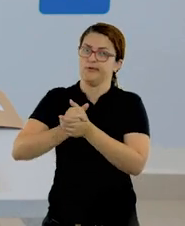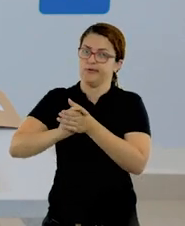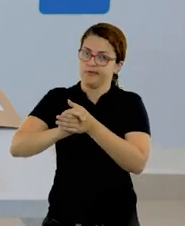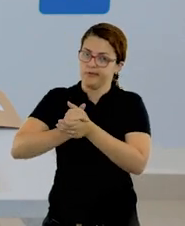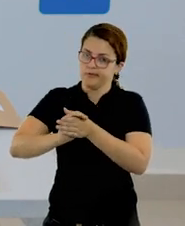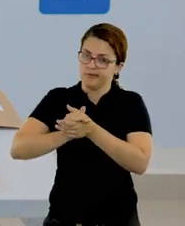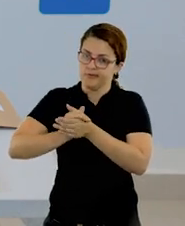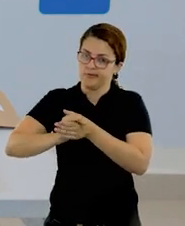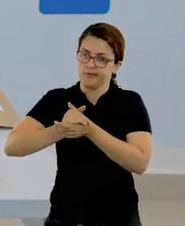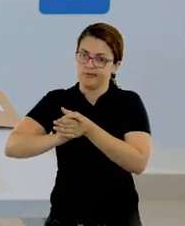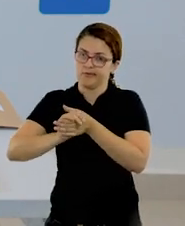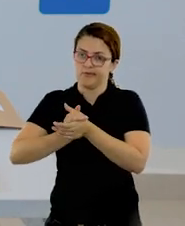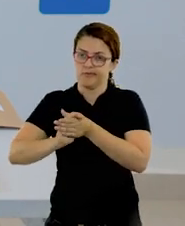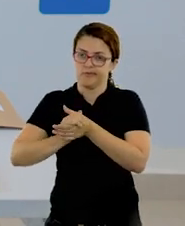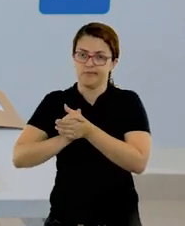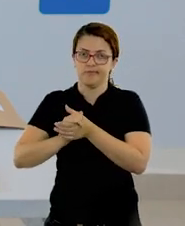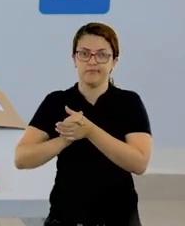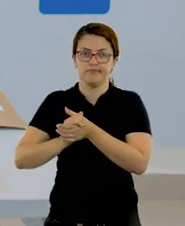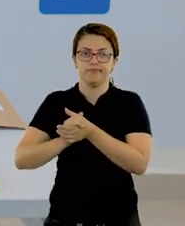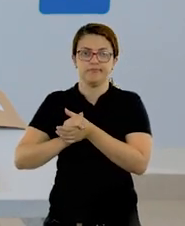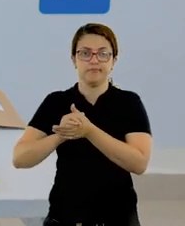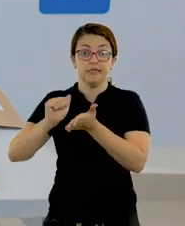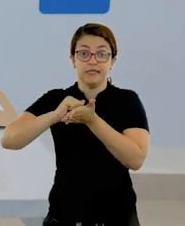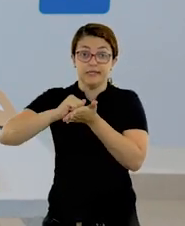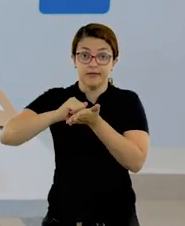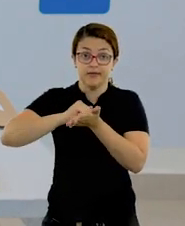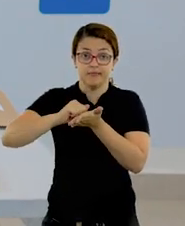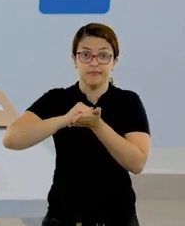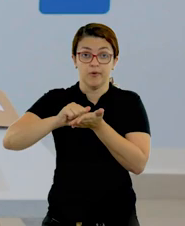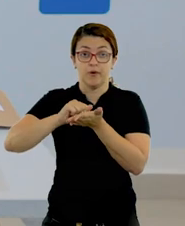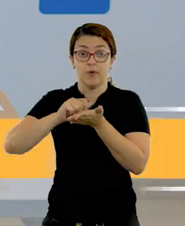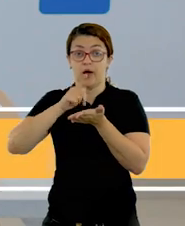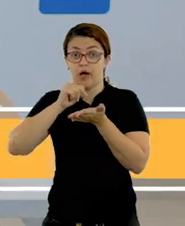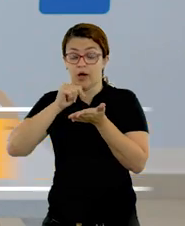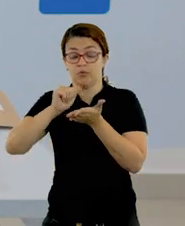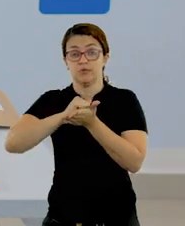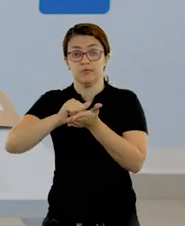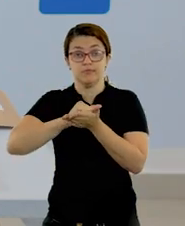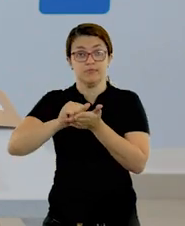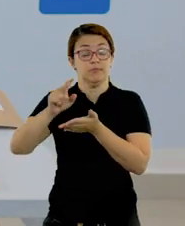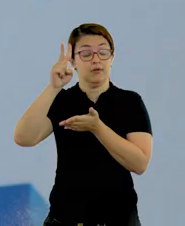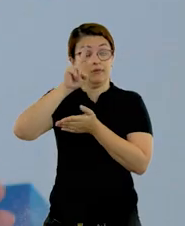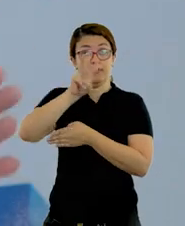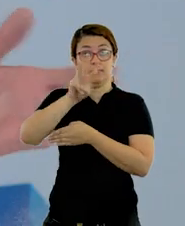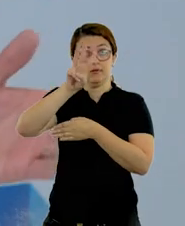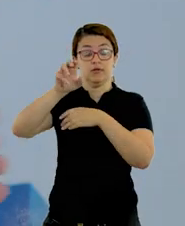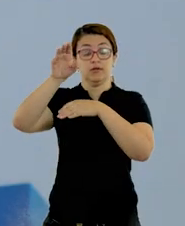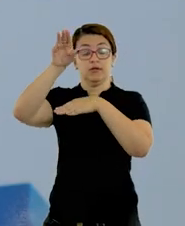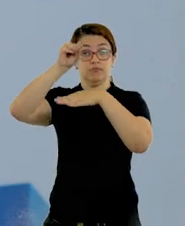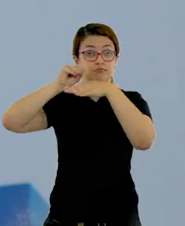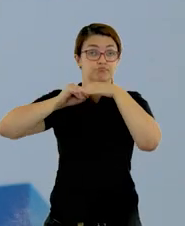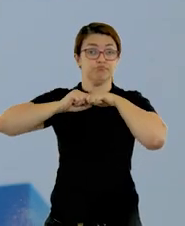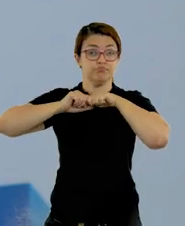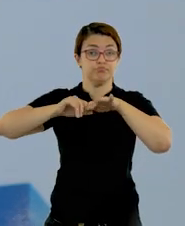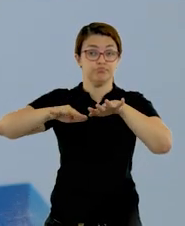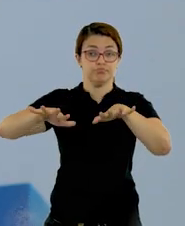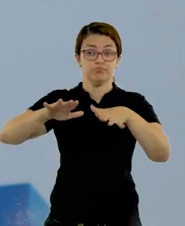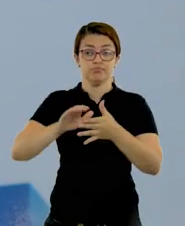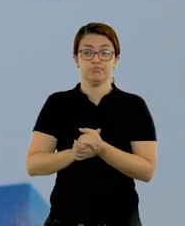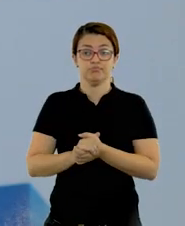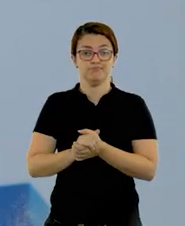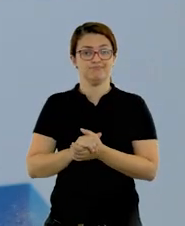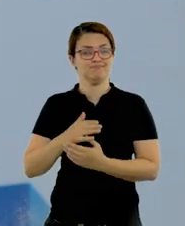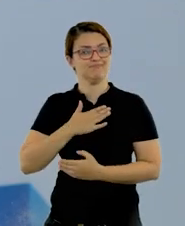vamos higienizar as mãos. Vamos utilizar água e sabão para fazer a higienização das mãos. Não esqueçam de compartilhar este